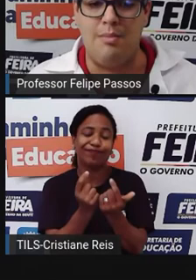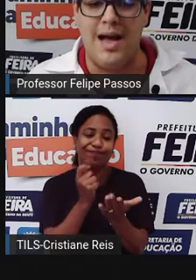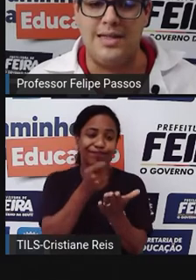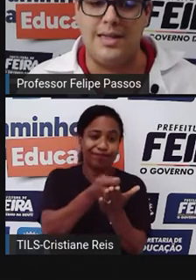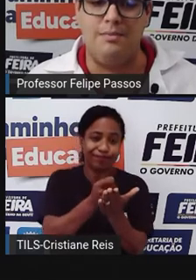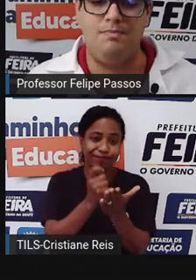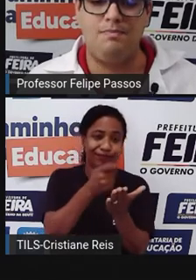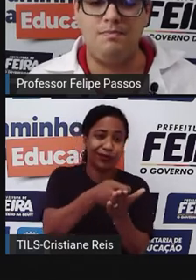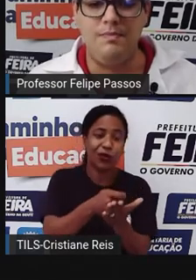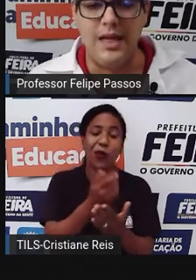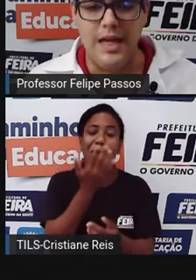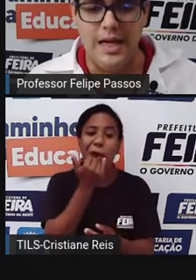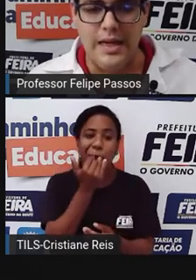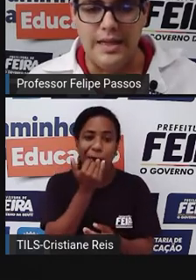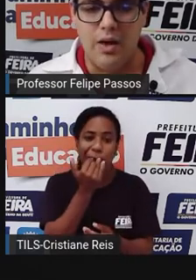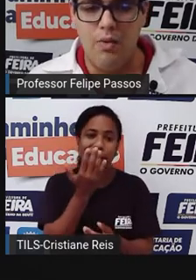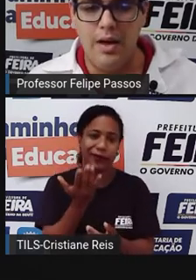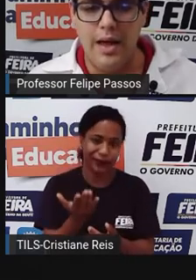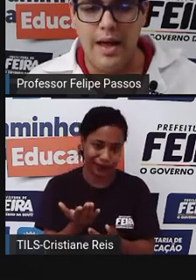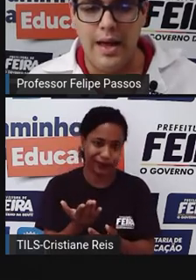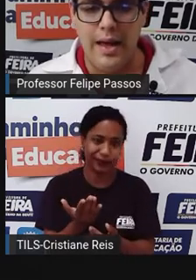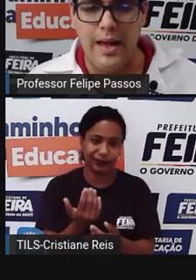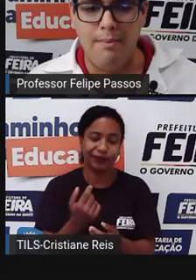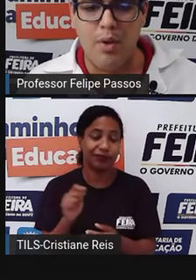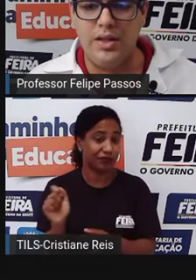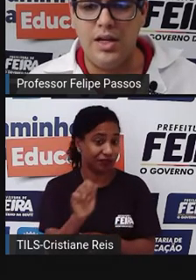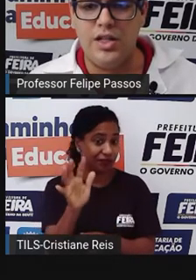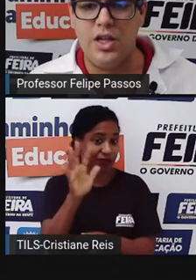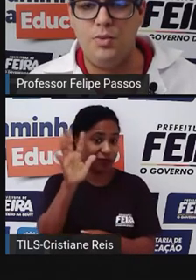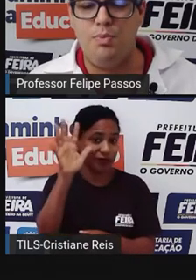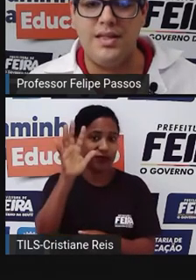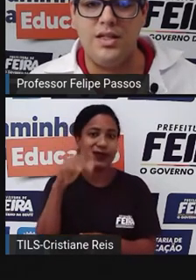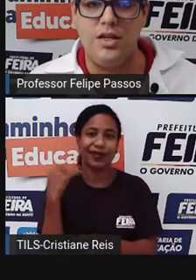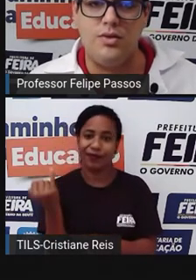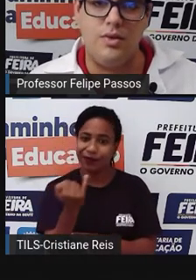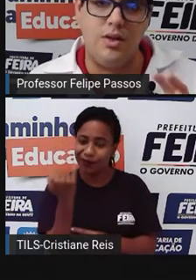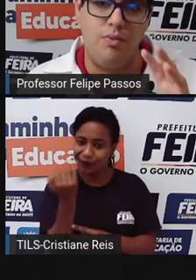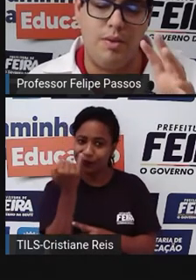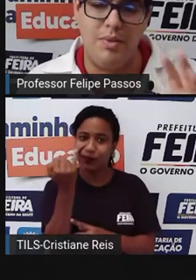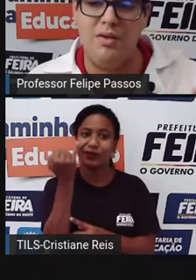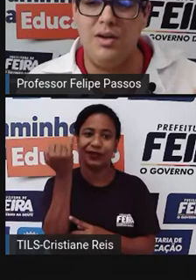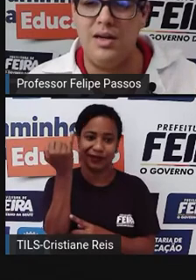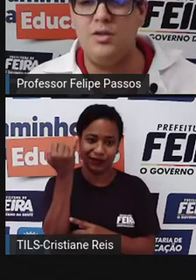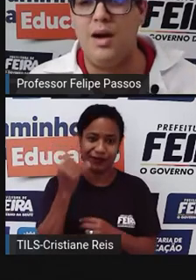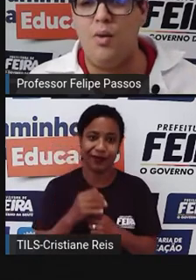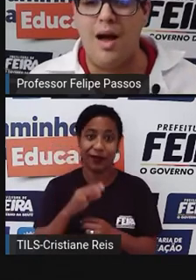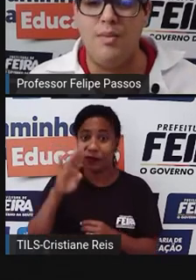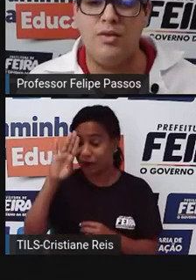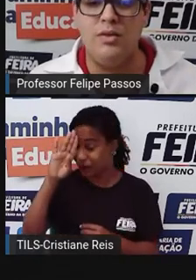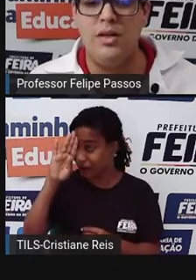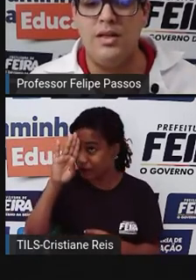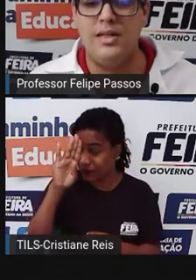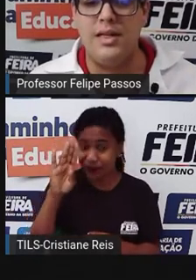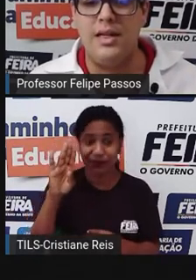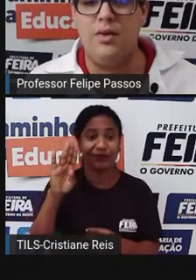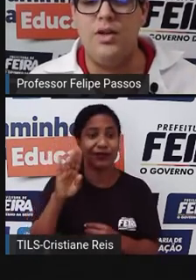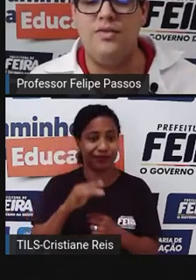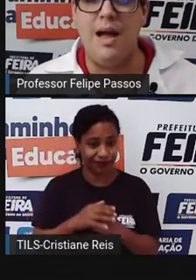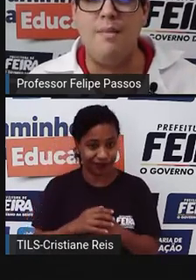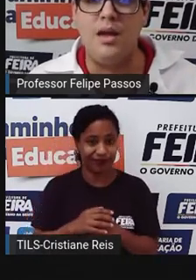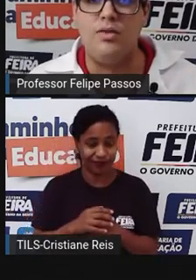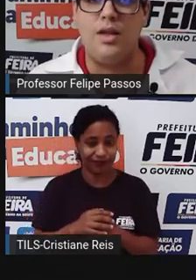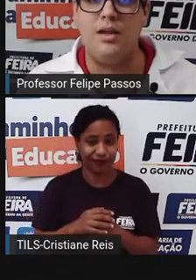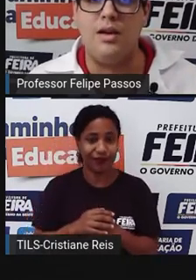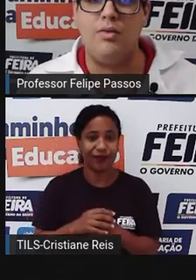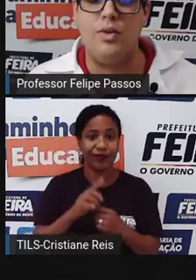Na cesta básica. Então, é importante que a gente pense nisso. Então, o primeiro grande mau hábito seria o